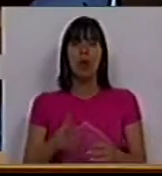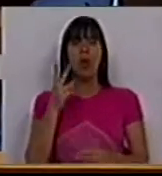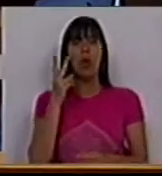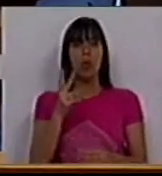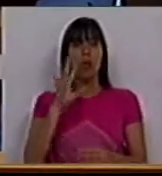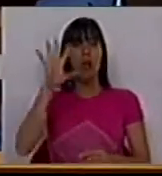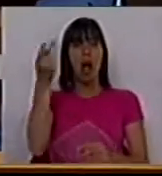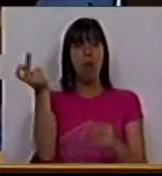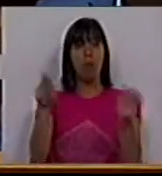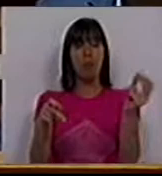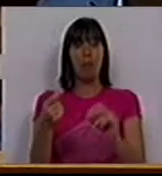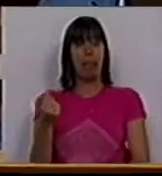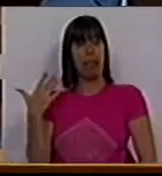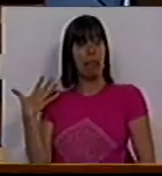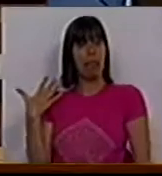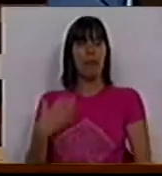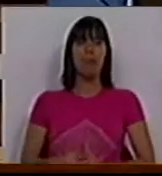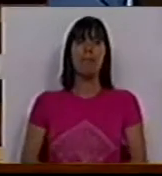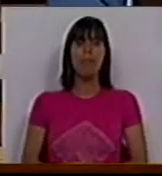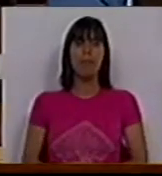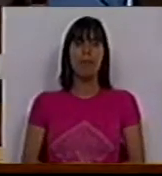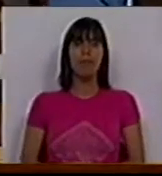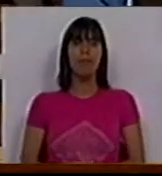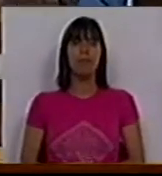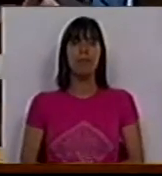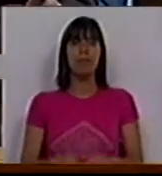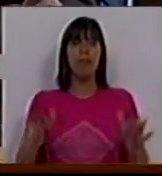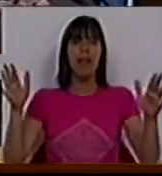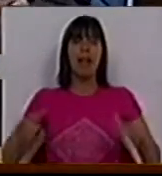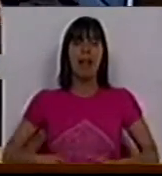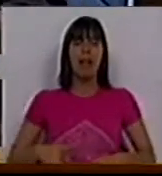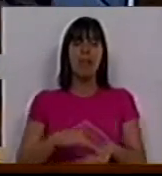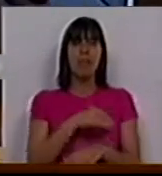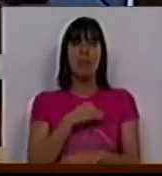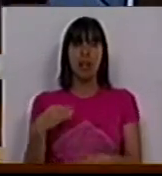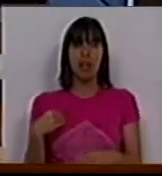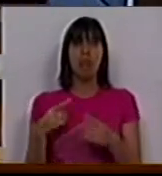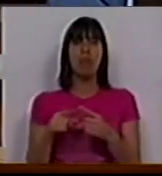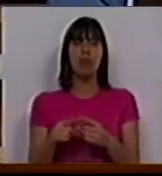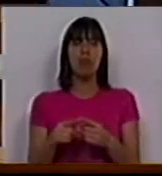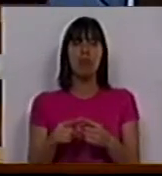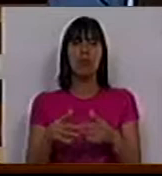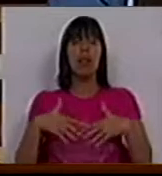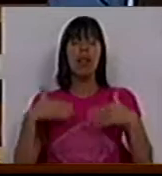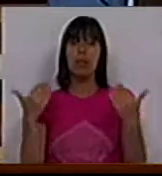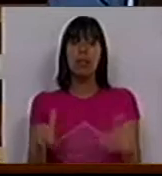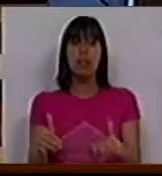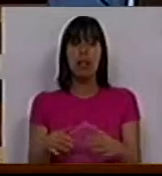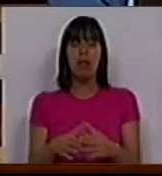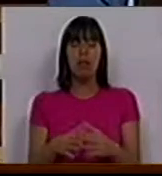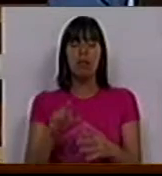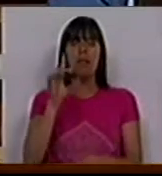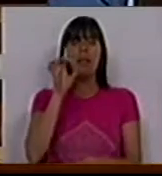Dois acontecimentos recentes. A greve dos médicos e a demissão